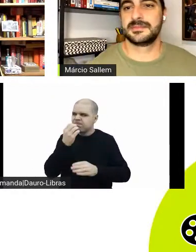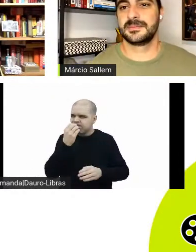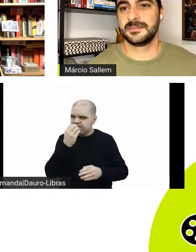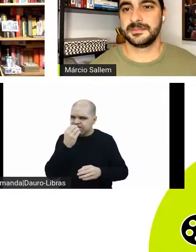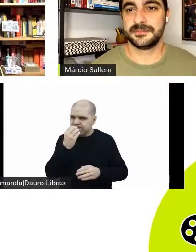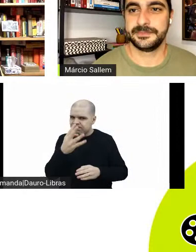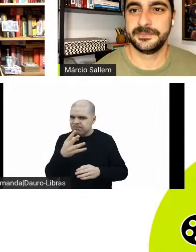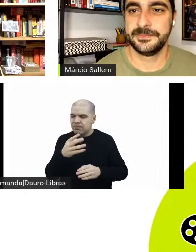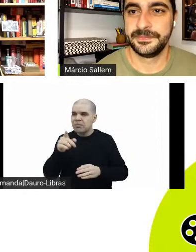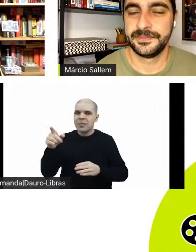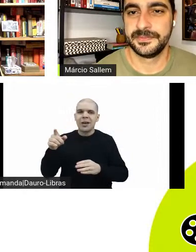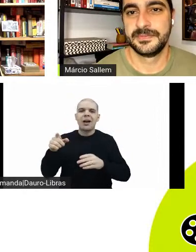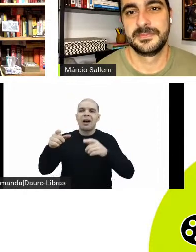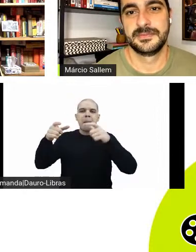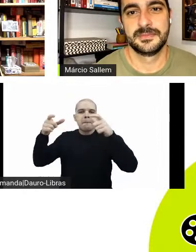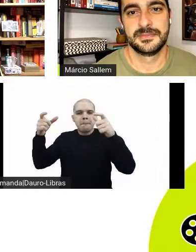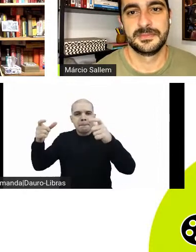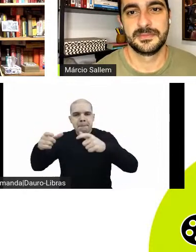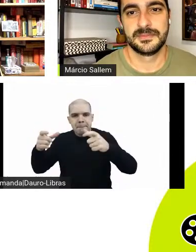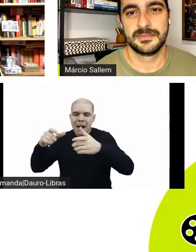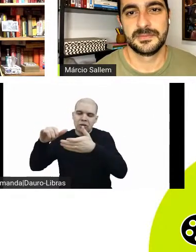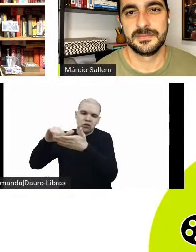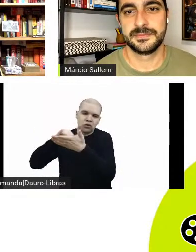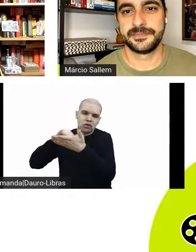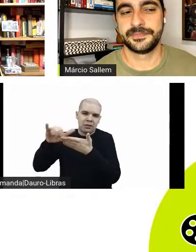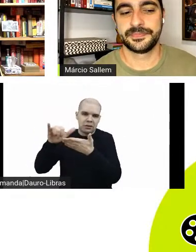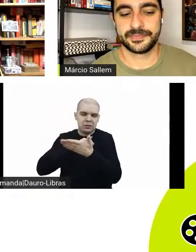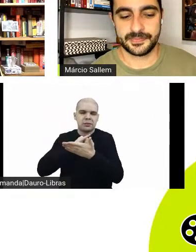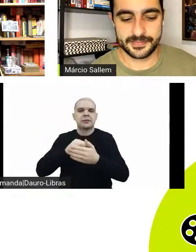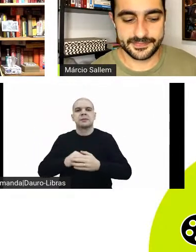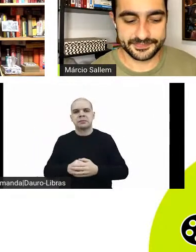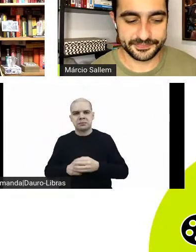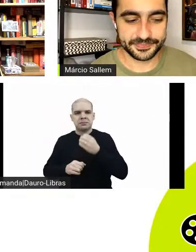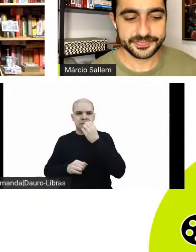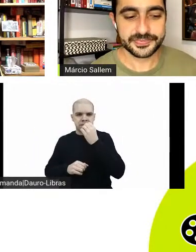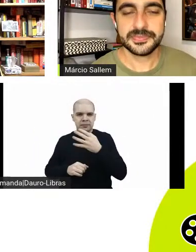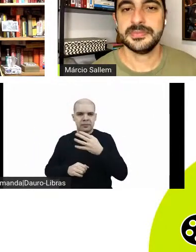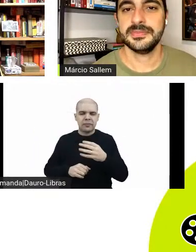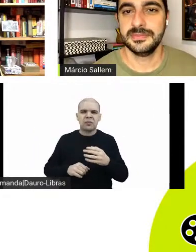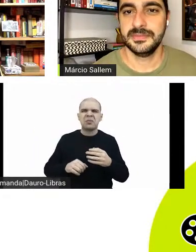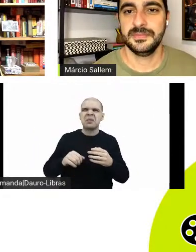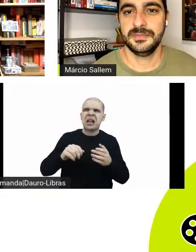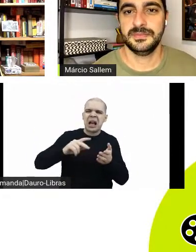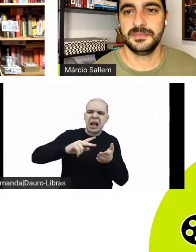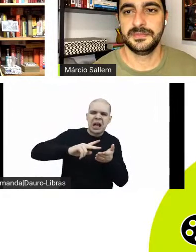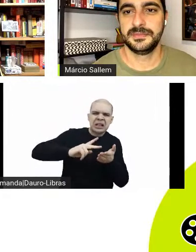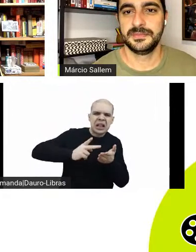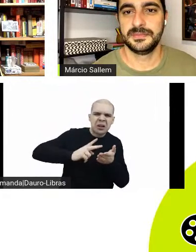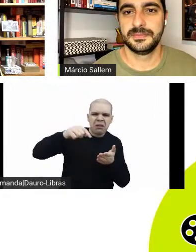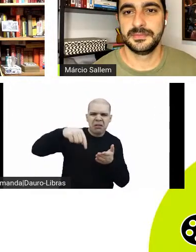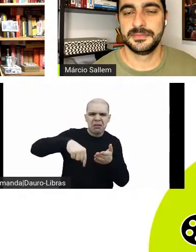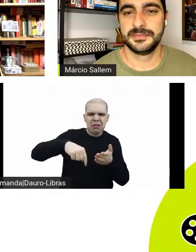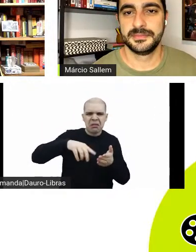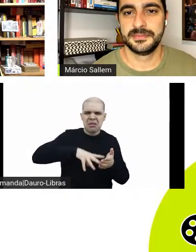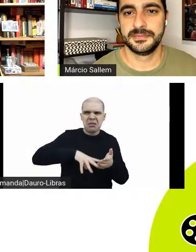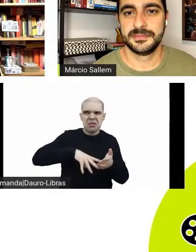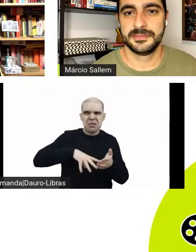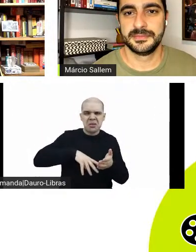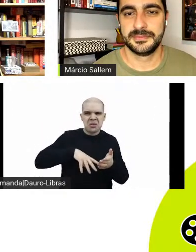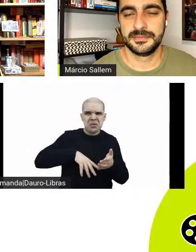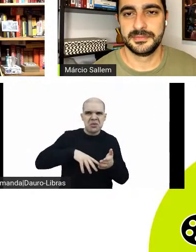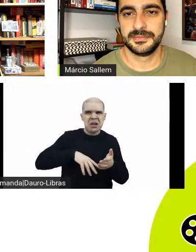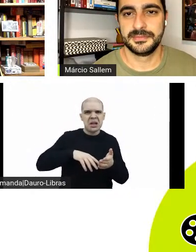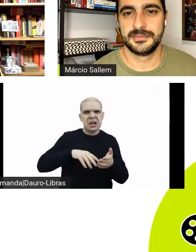bairro de Nova York que tem muita coisa para se falar, então acho que a tradução é Em um Bairro de Nova York, Washington Heights, eu acho que é isso,